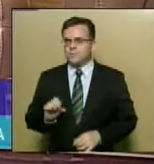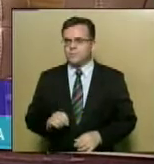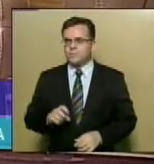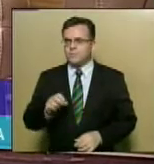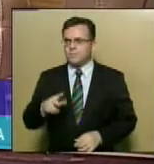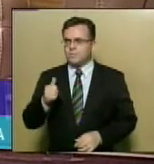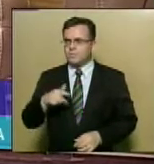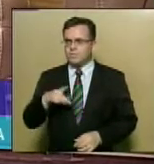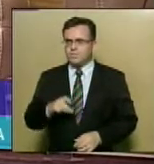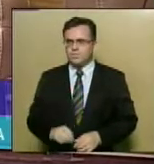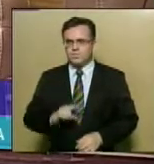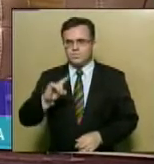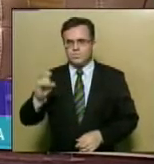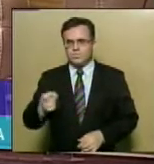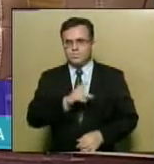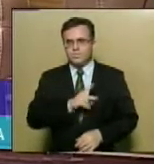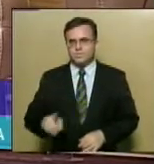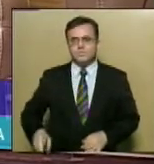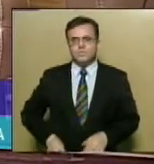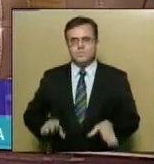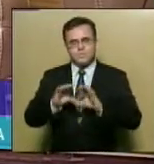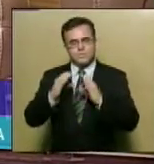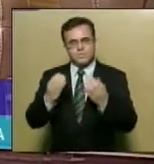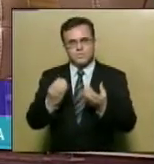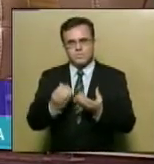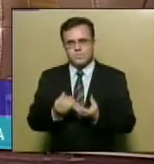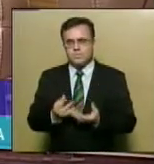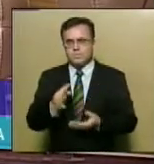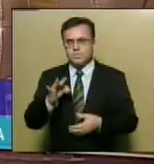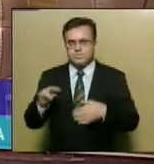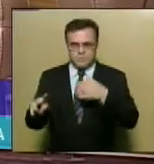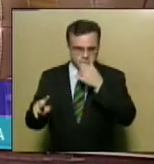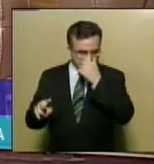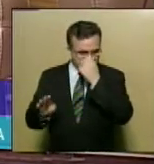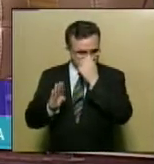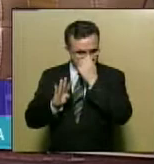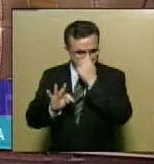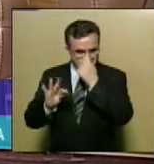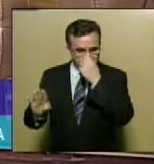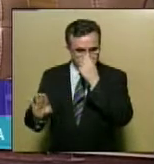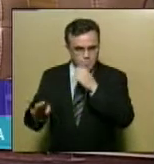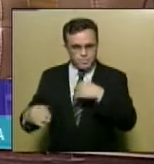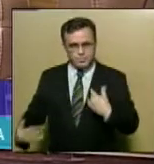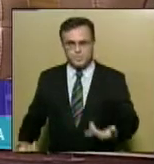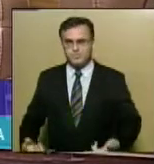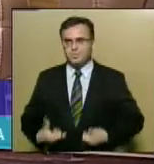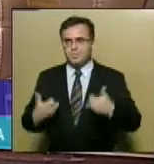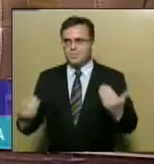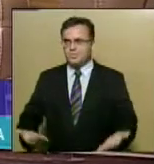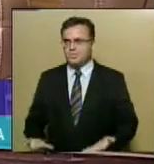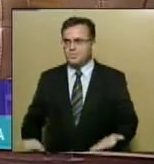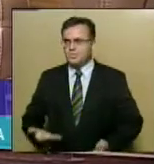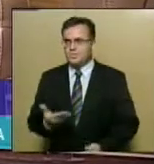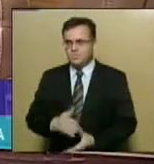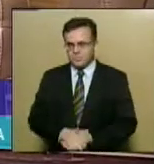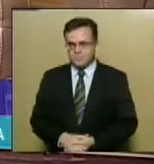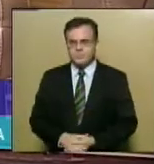Santos, ex-vereador da Câmara Municipal de Tobias Barreto, pelo transcurso seu aniversário no dia de hoje.